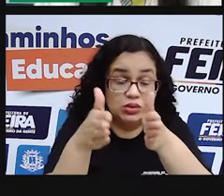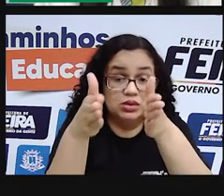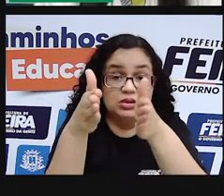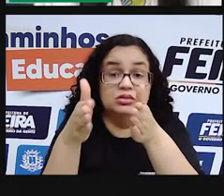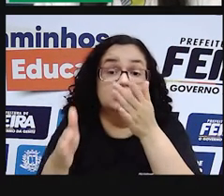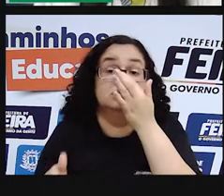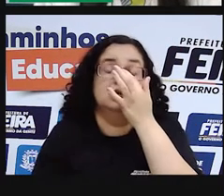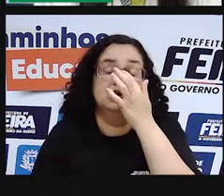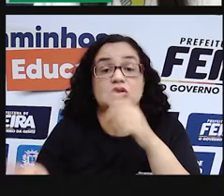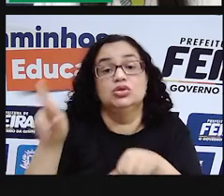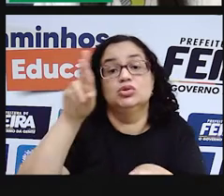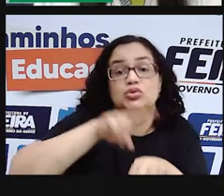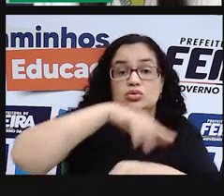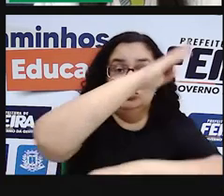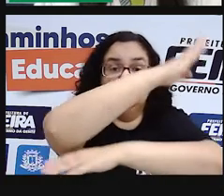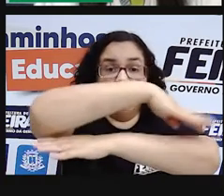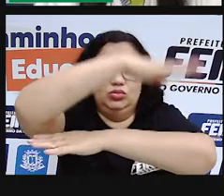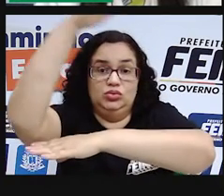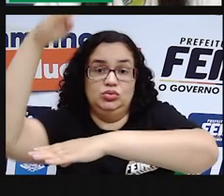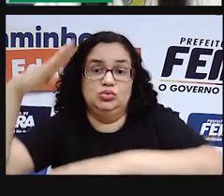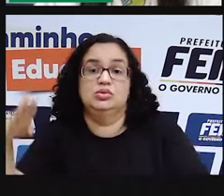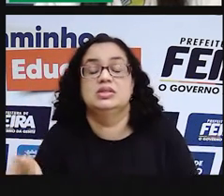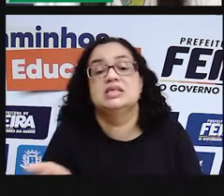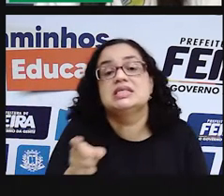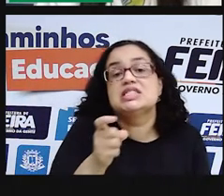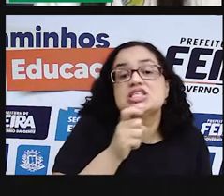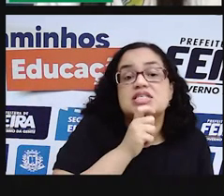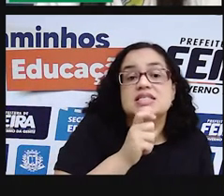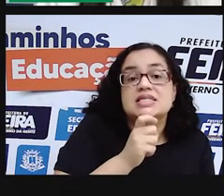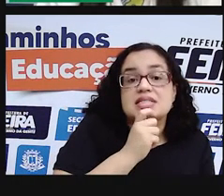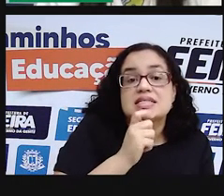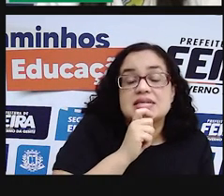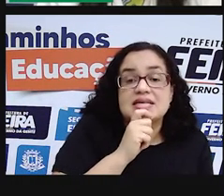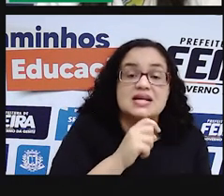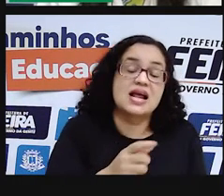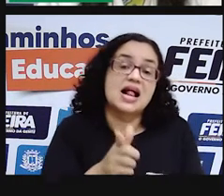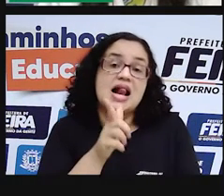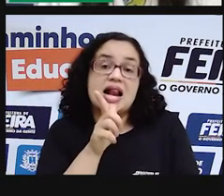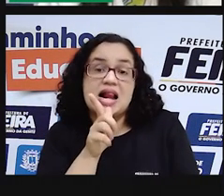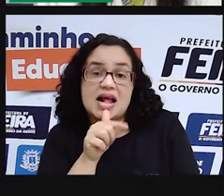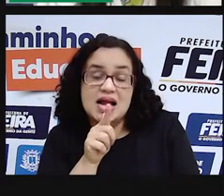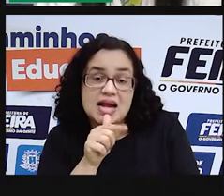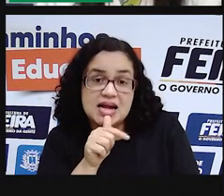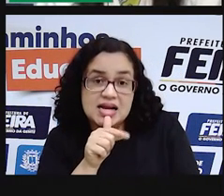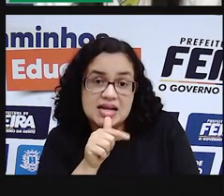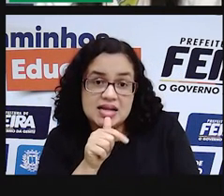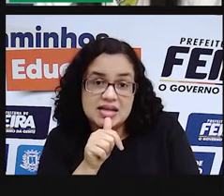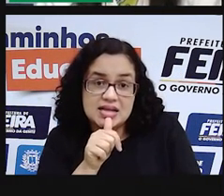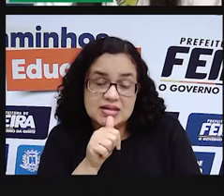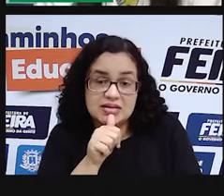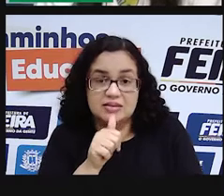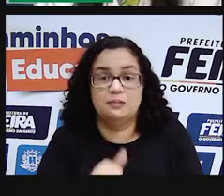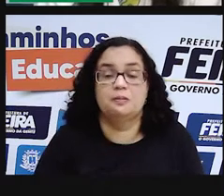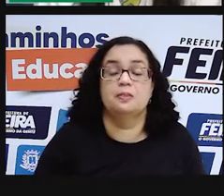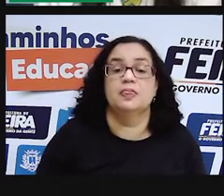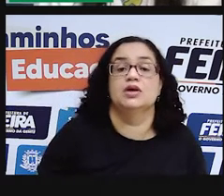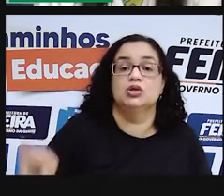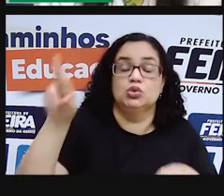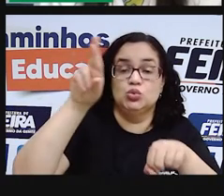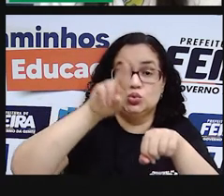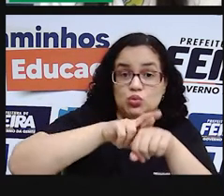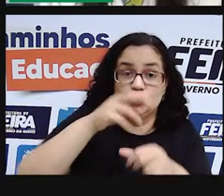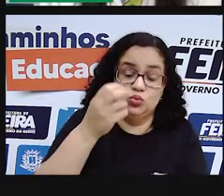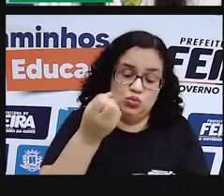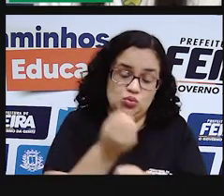do degelo, de alguma montanha gelada. Então, o gelo derrete e a água derretida, né? Que saiu aí do estado sólido para o